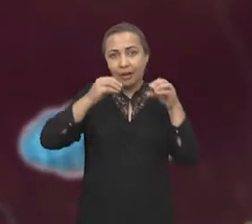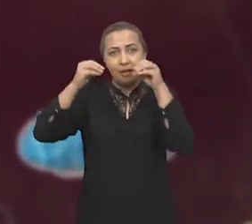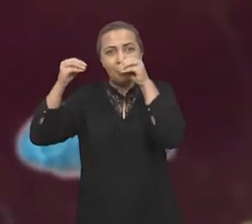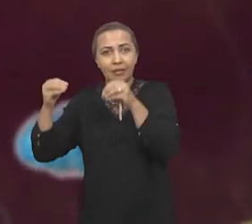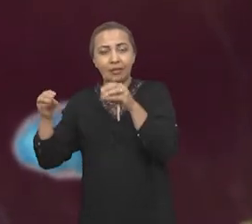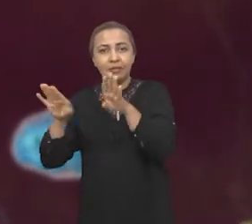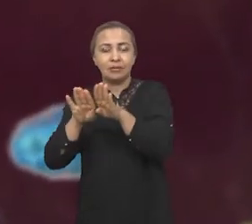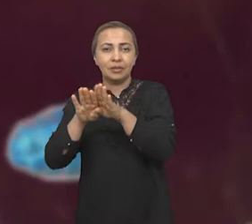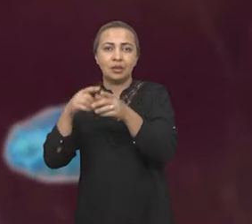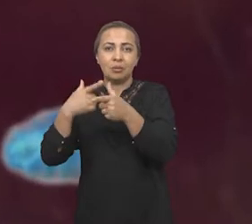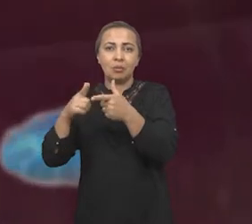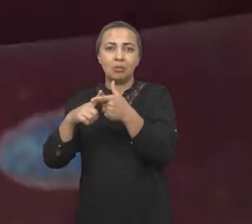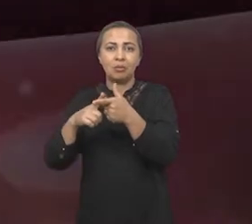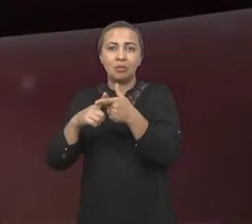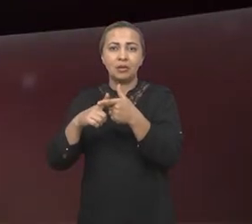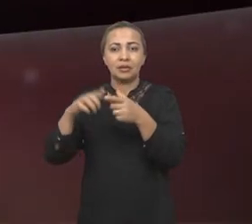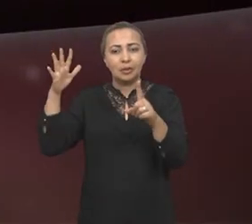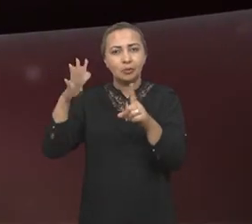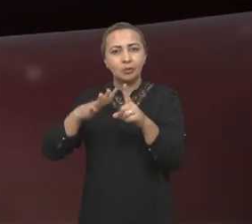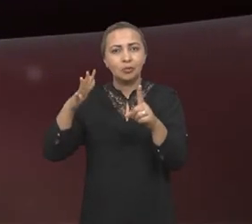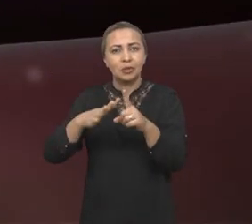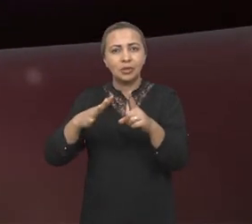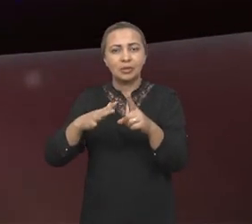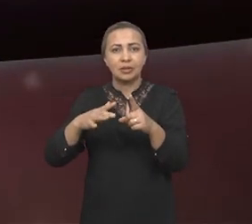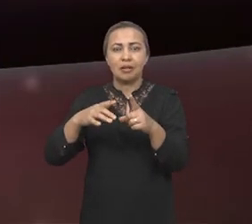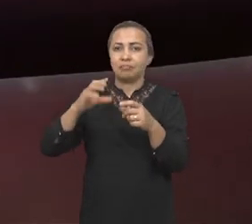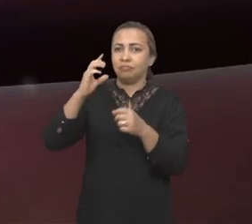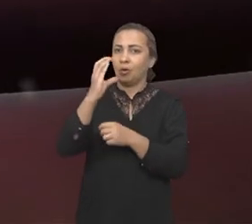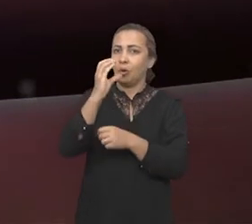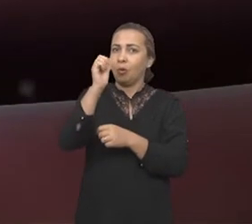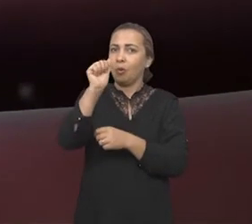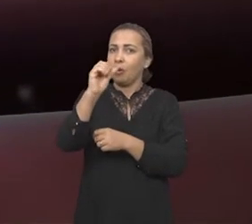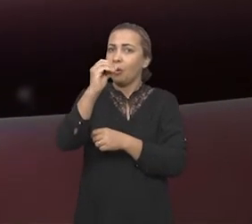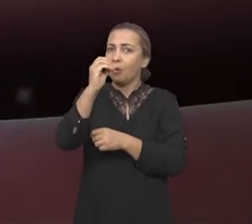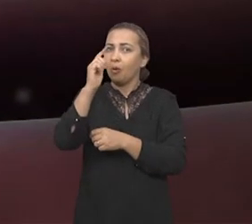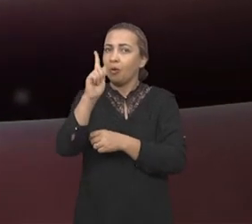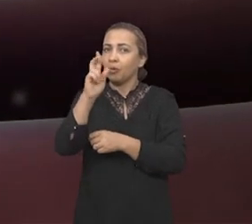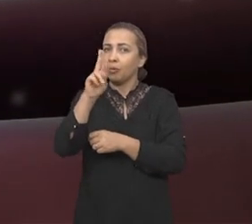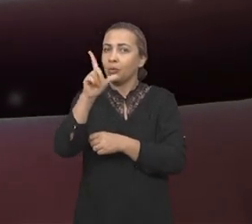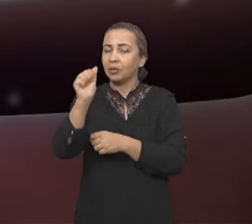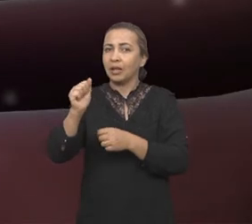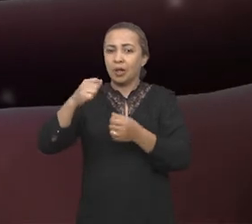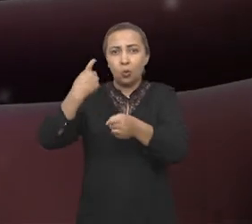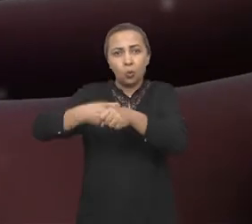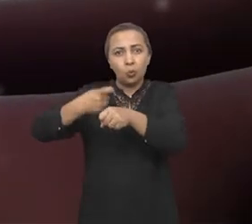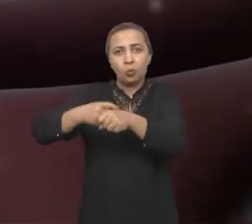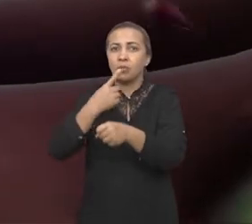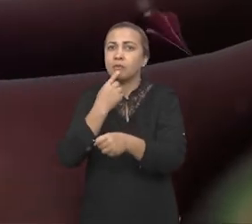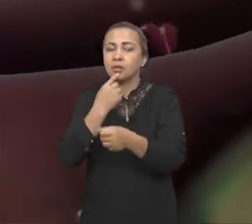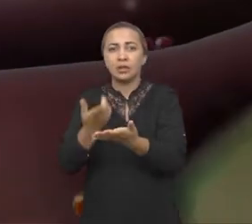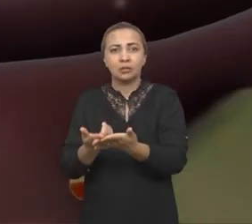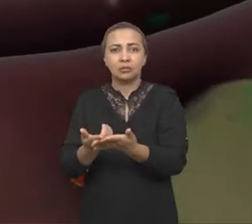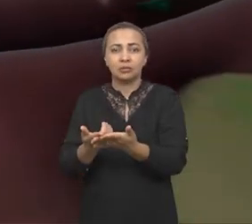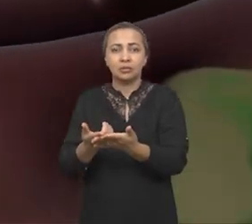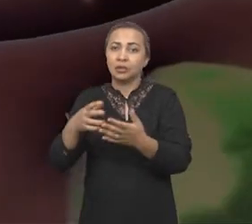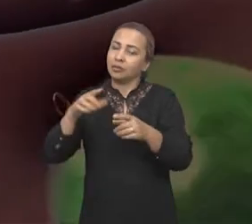consequência principalmente a um ambiente que estimula a coagulação sanguínea de maneira intensa. Então isso acaba comprometendo os